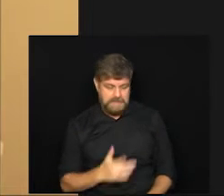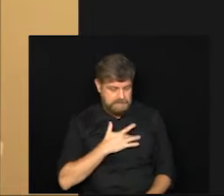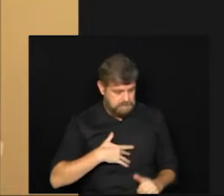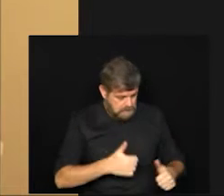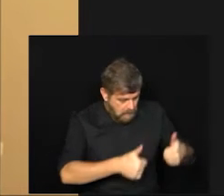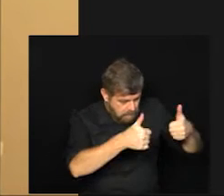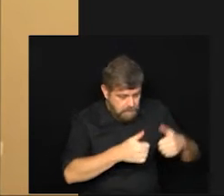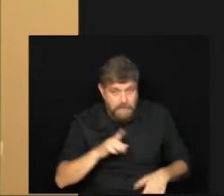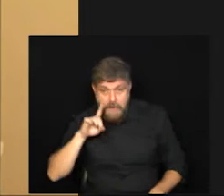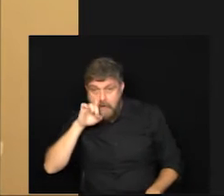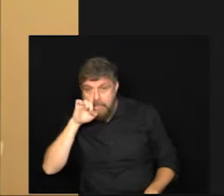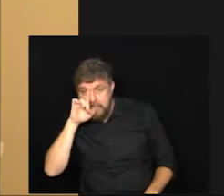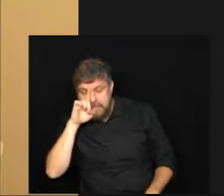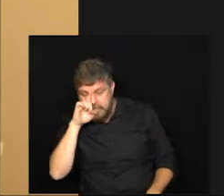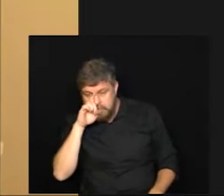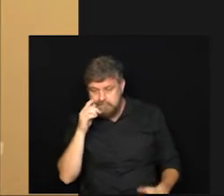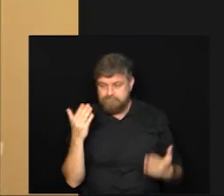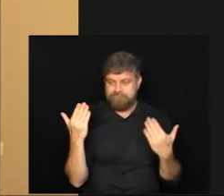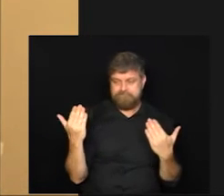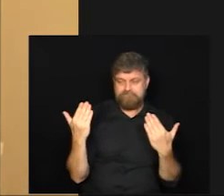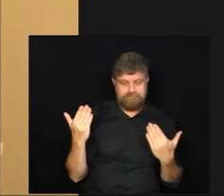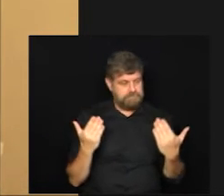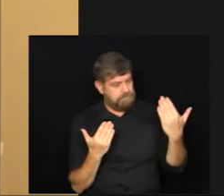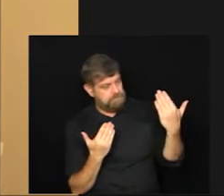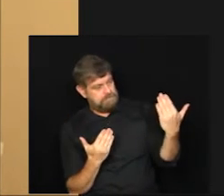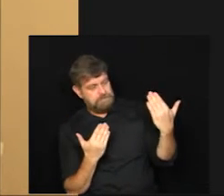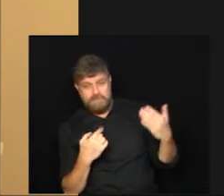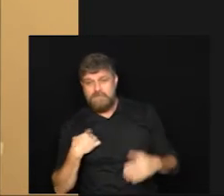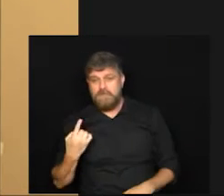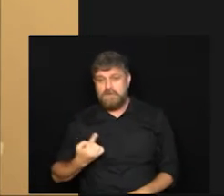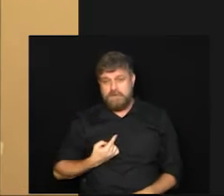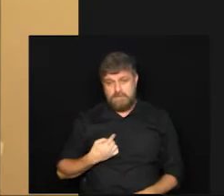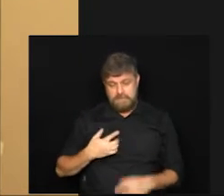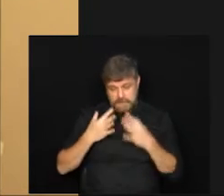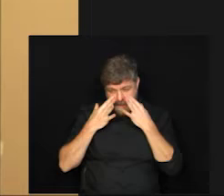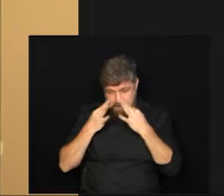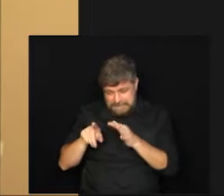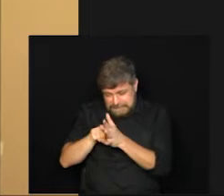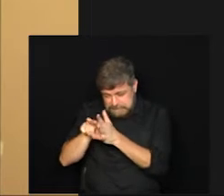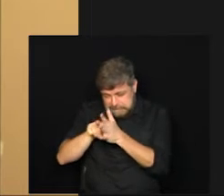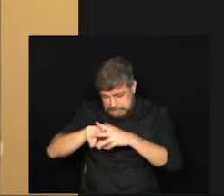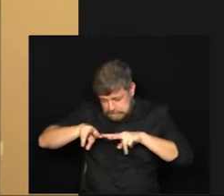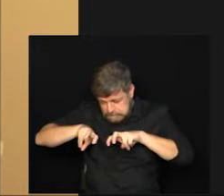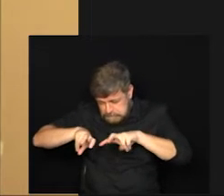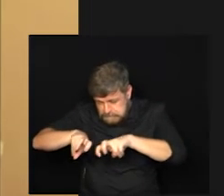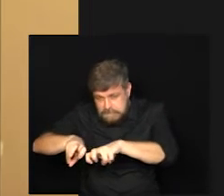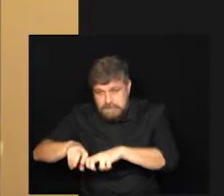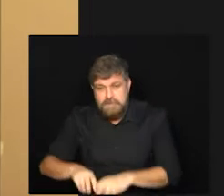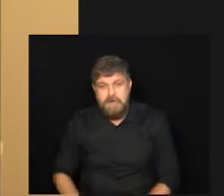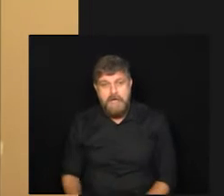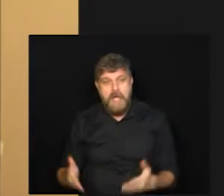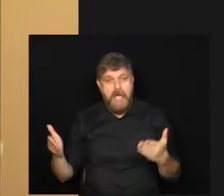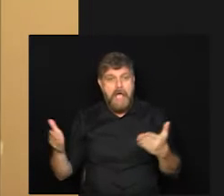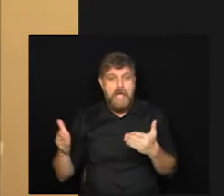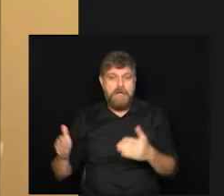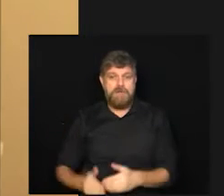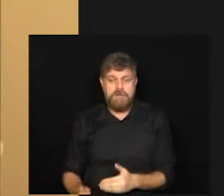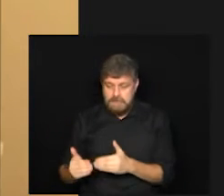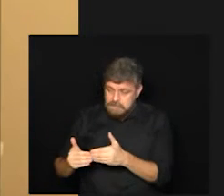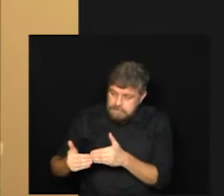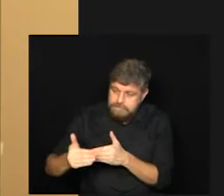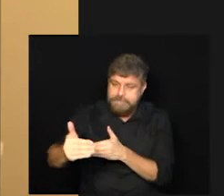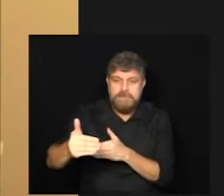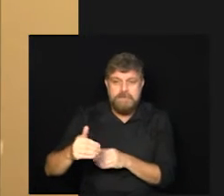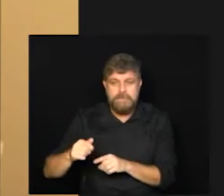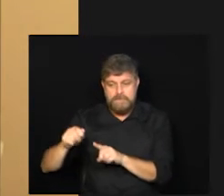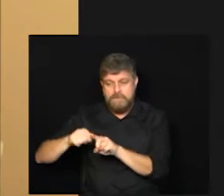de se vacinar a gente vai ter esse olhar mais profundo aí da sua pergunta agora nos próximos meses